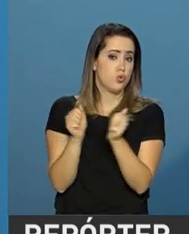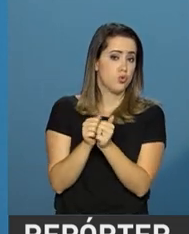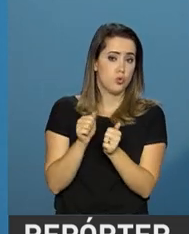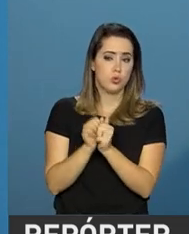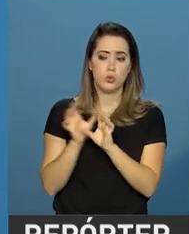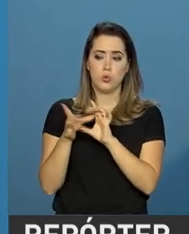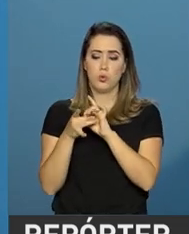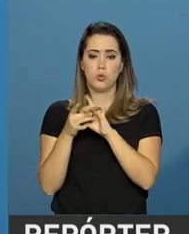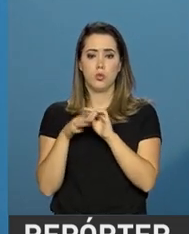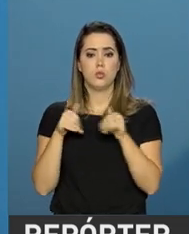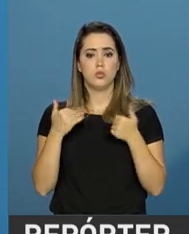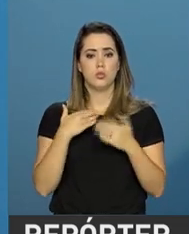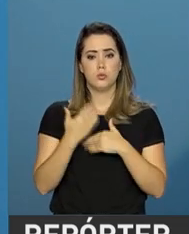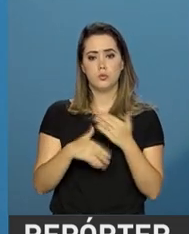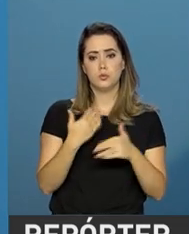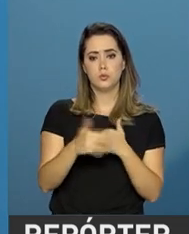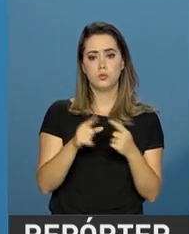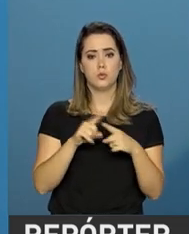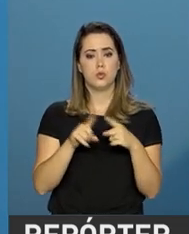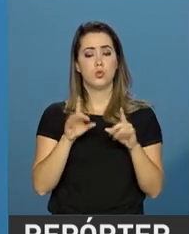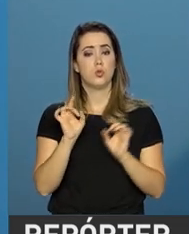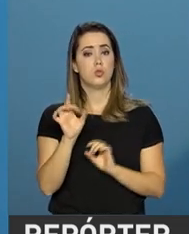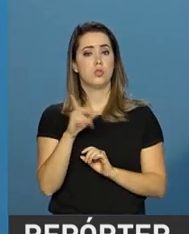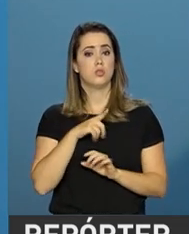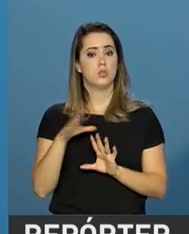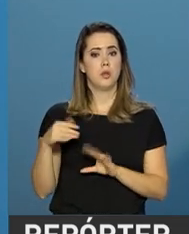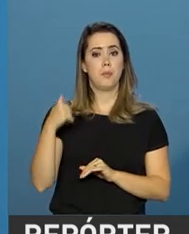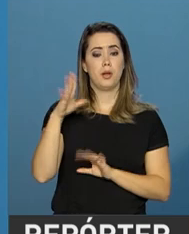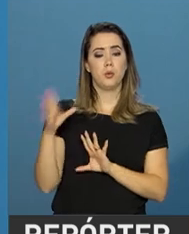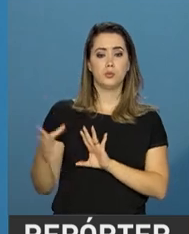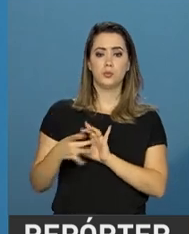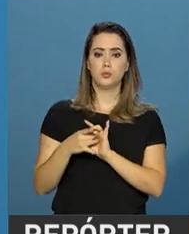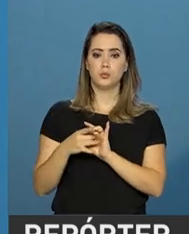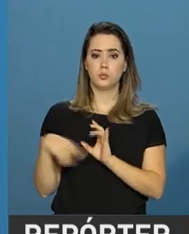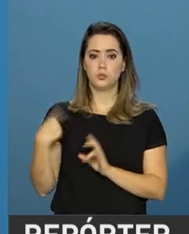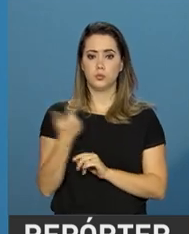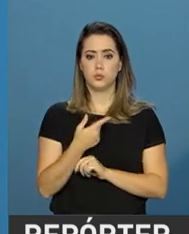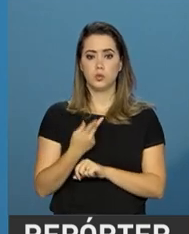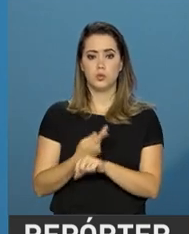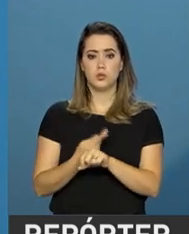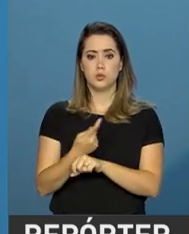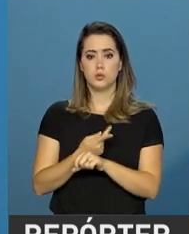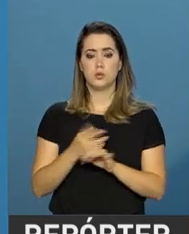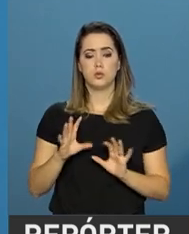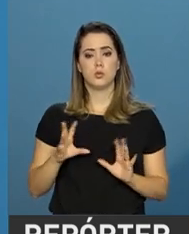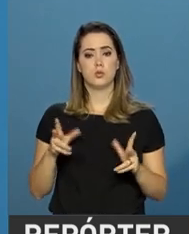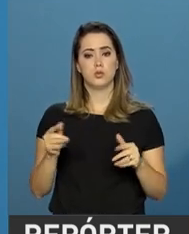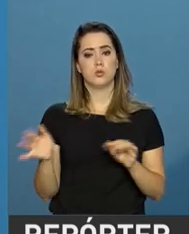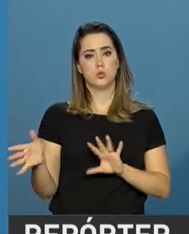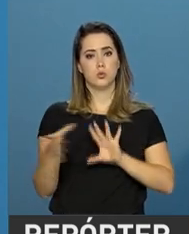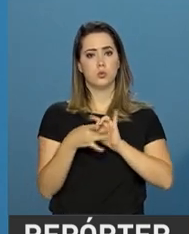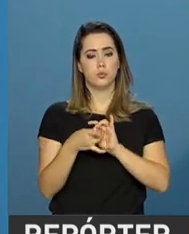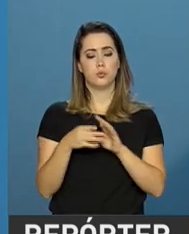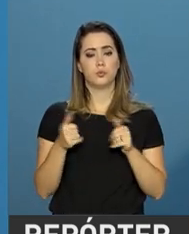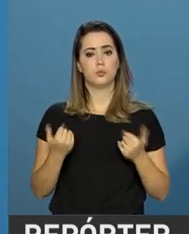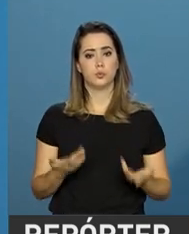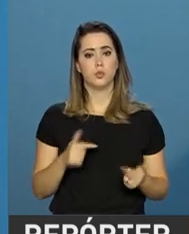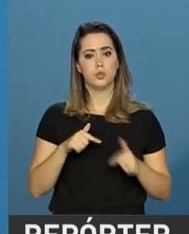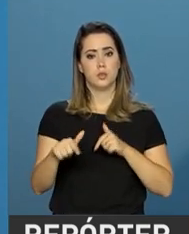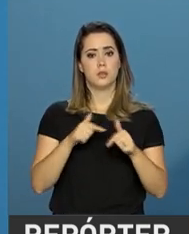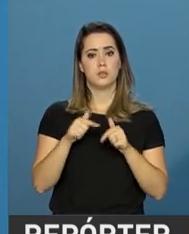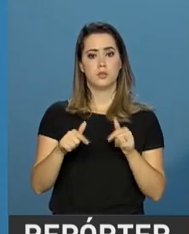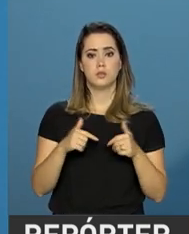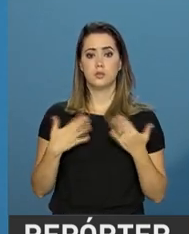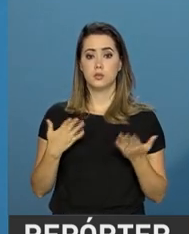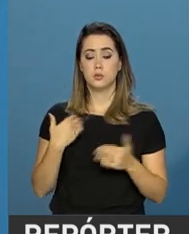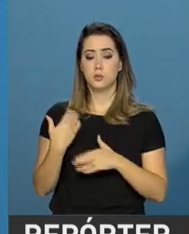continua. Só vai haver uma maior integração. Nós vamos procurar colocar todos numa maior integração. E as operações